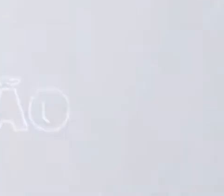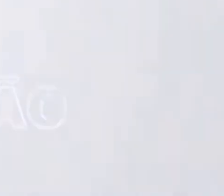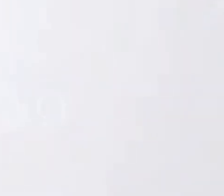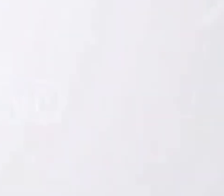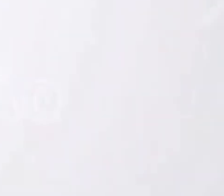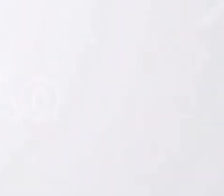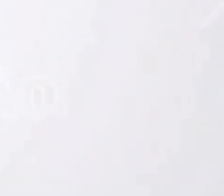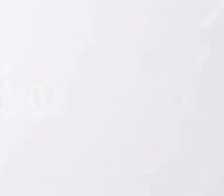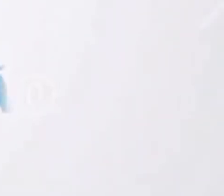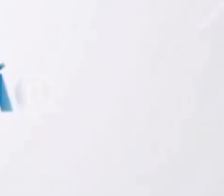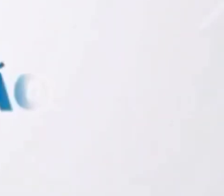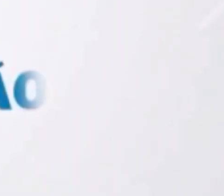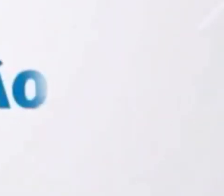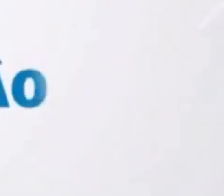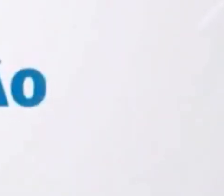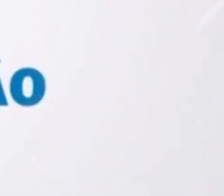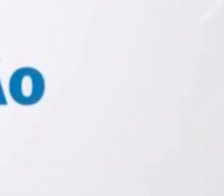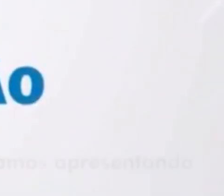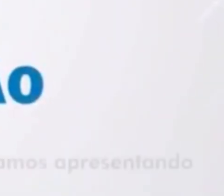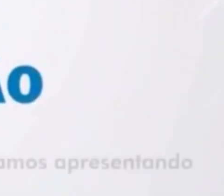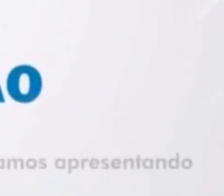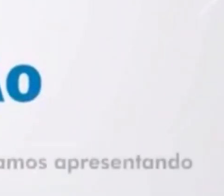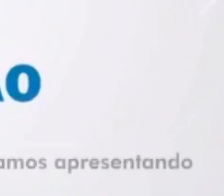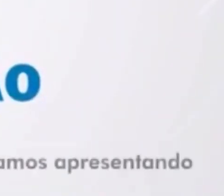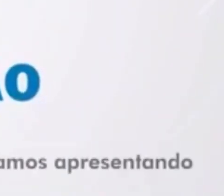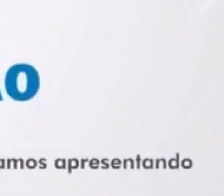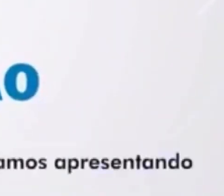Legenda Zanotto